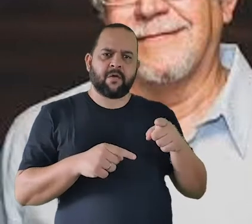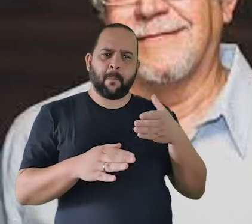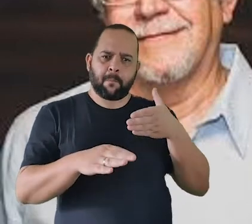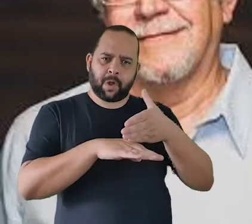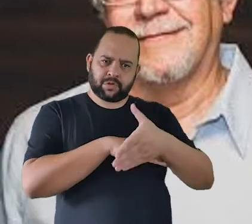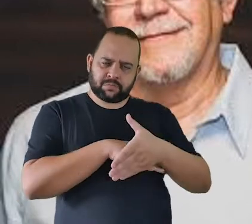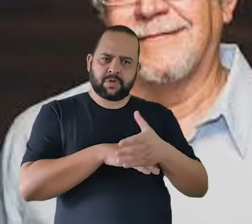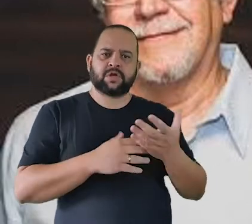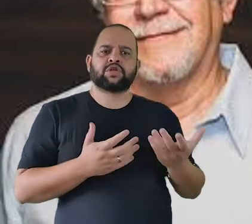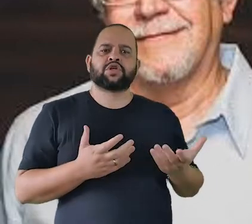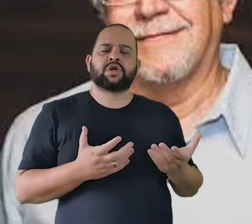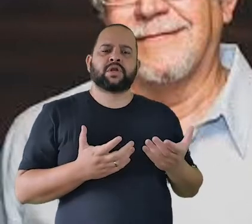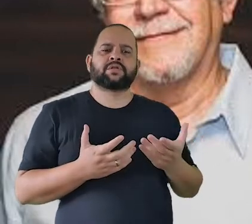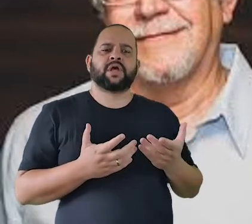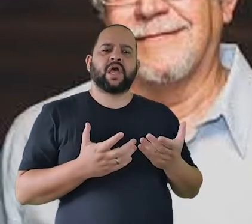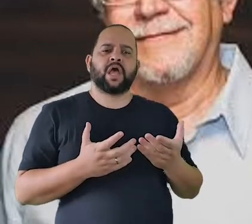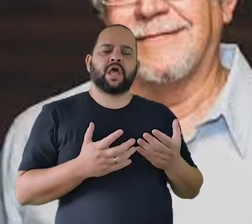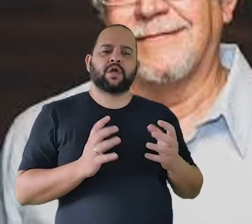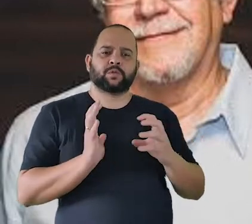Partido Comunista